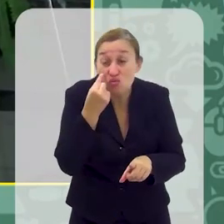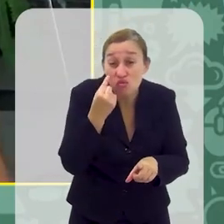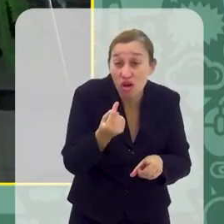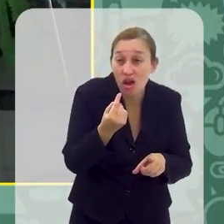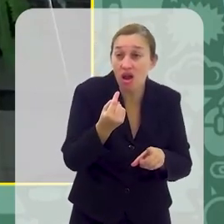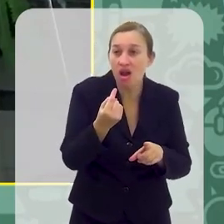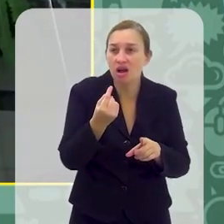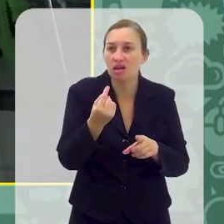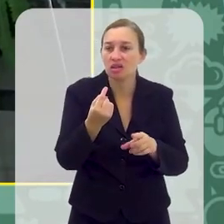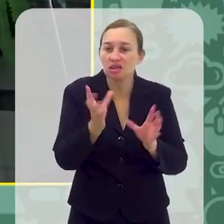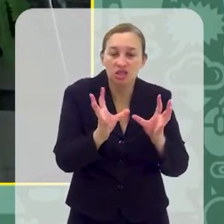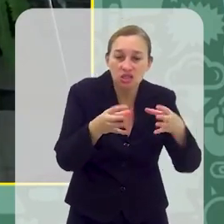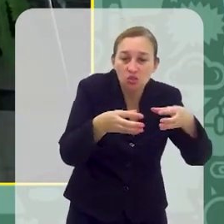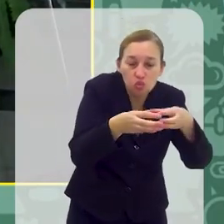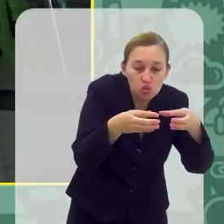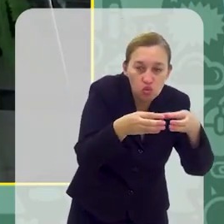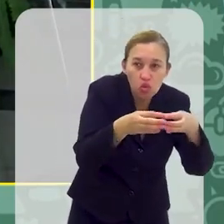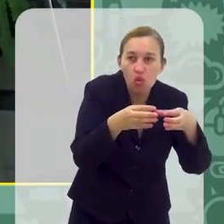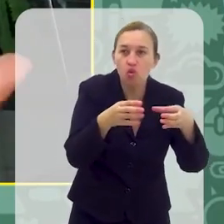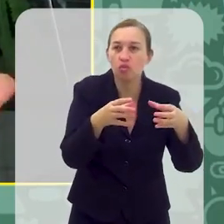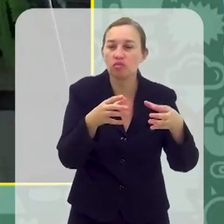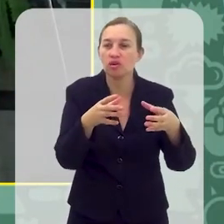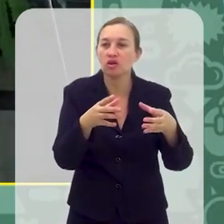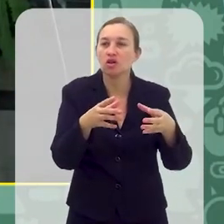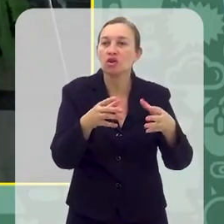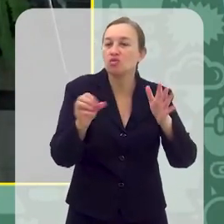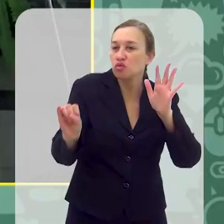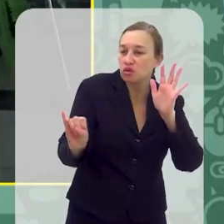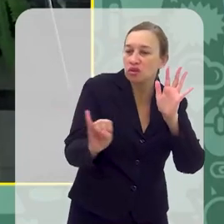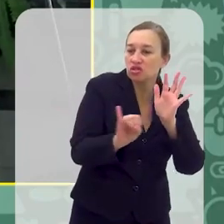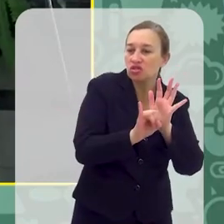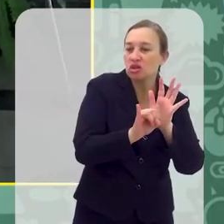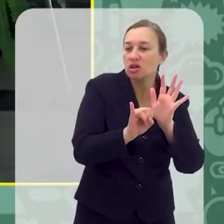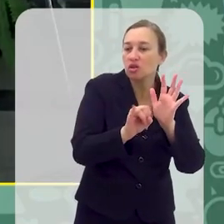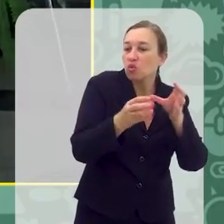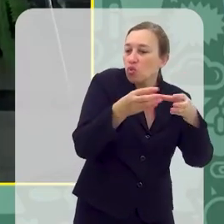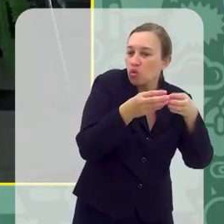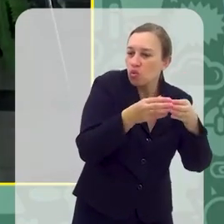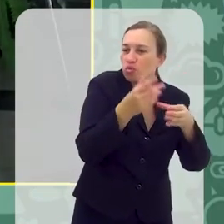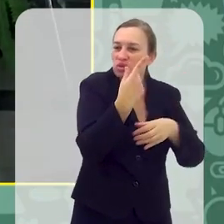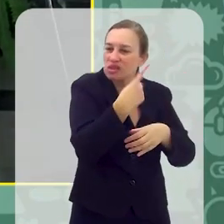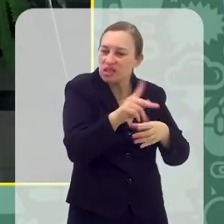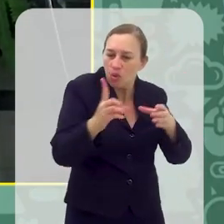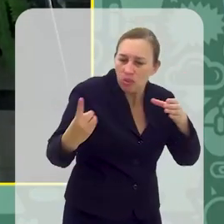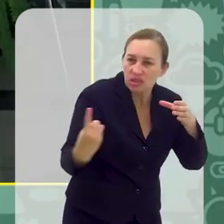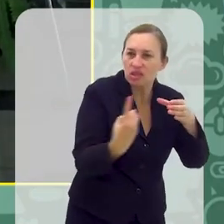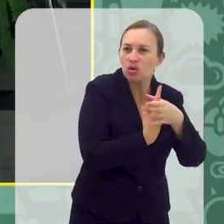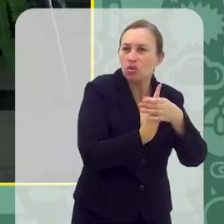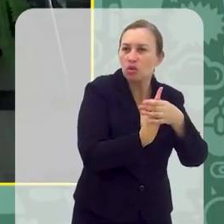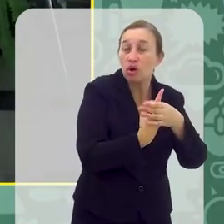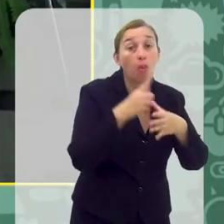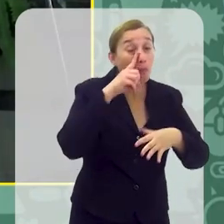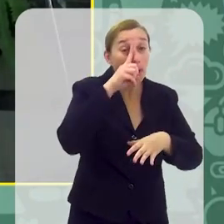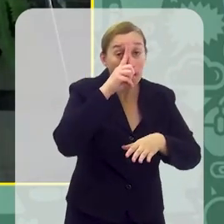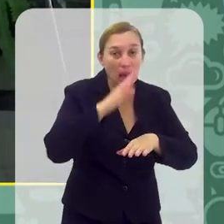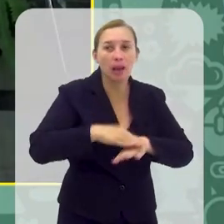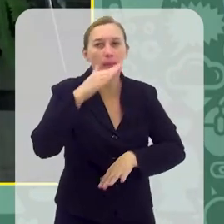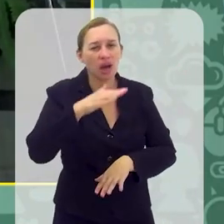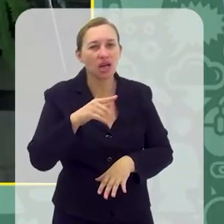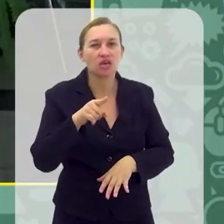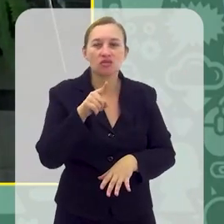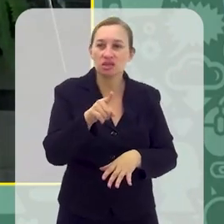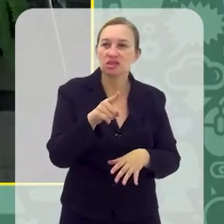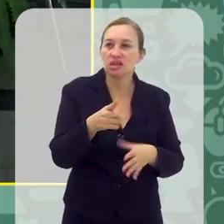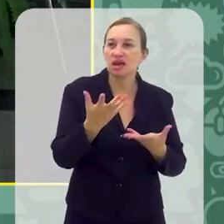essa questão da comunidade, como você falou, o jovem busca a sua identidade, ele busca o seu grupo. Então, isso é um risco a mais, né?